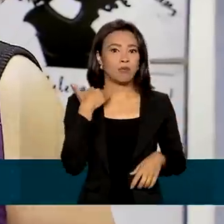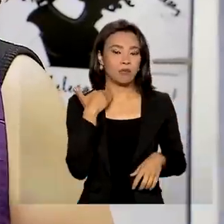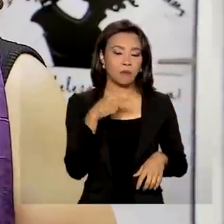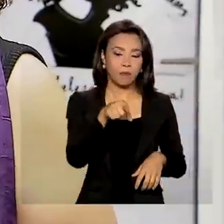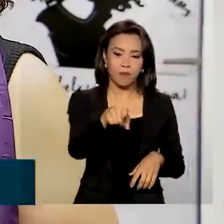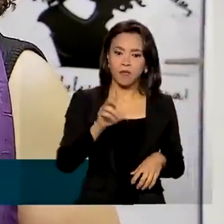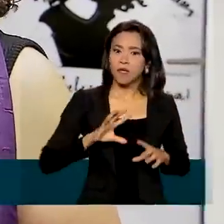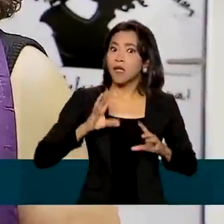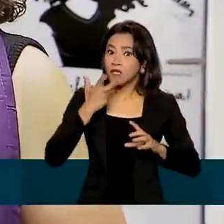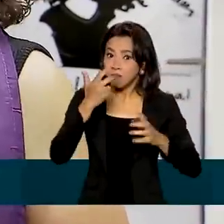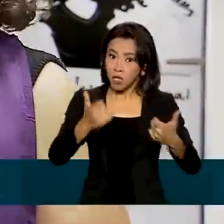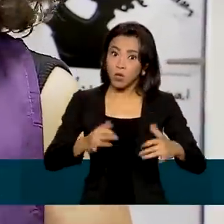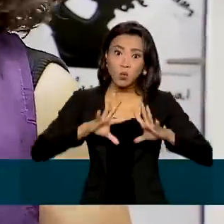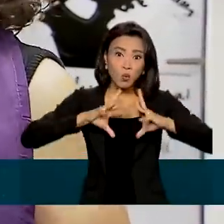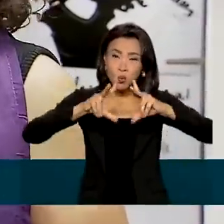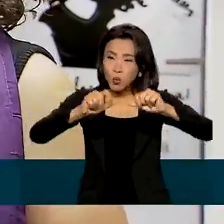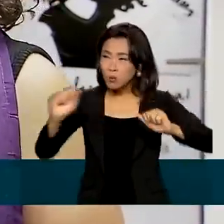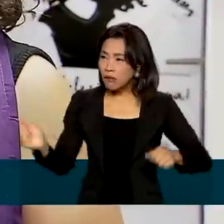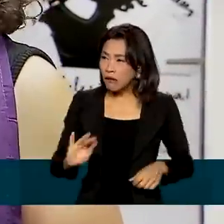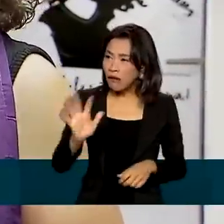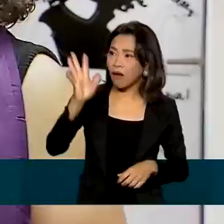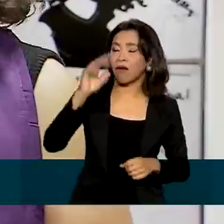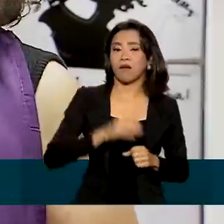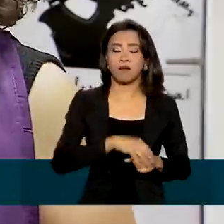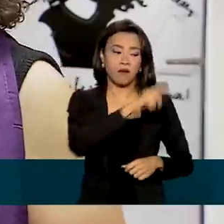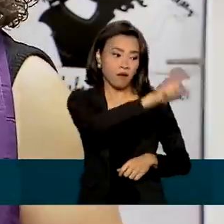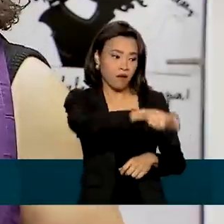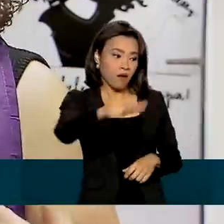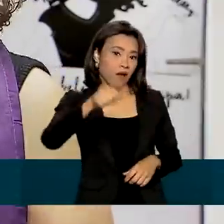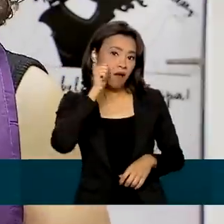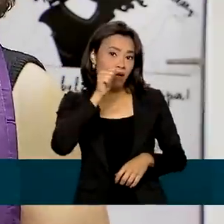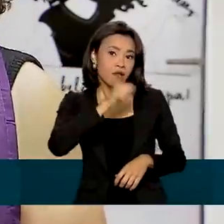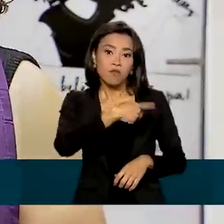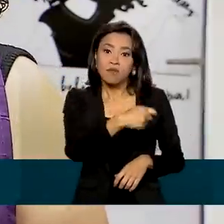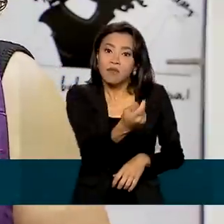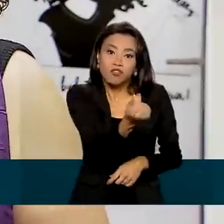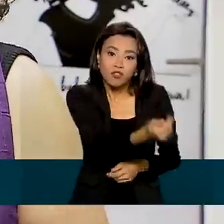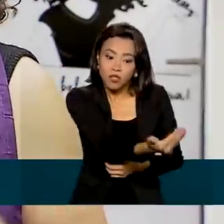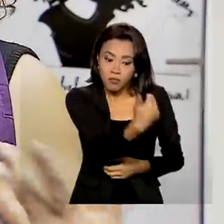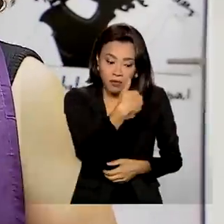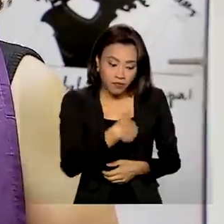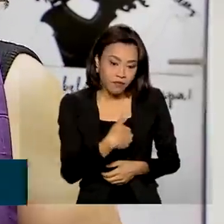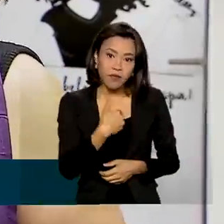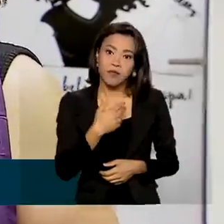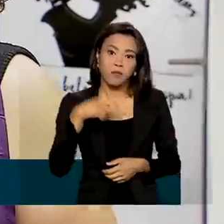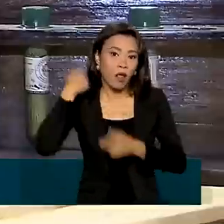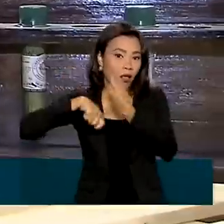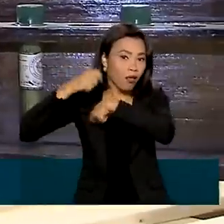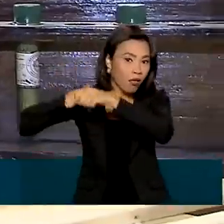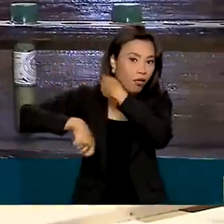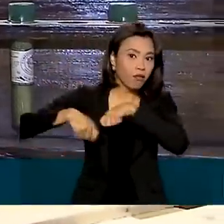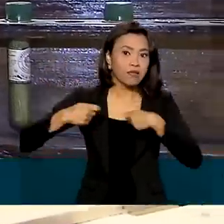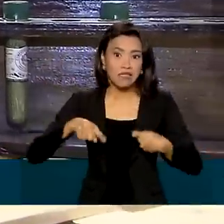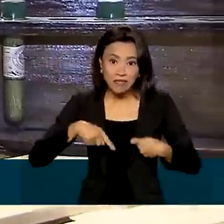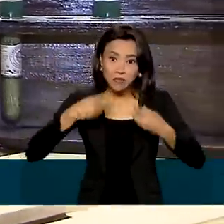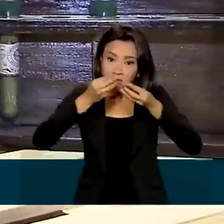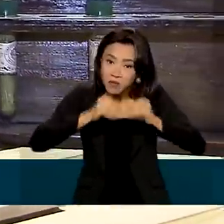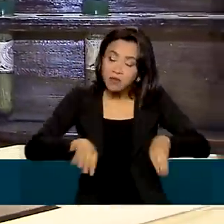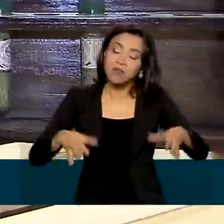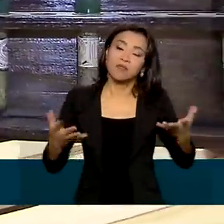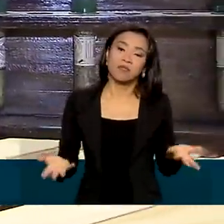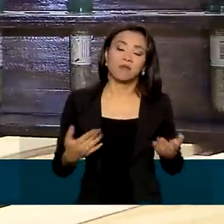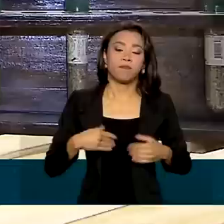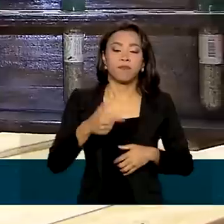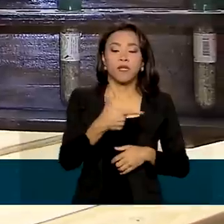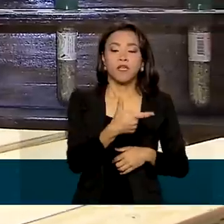muito mais caro, as clientes não têm mais o dinheiro para vir para o salão, então isso prejudica demais. Em 2021,